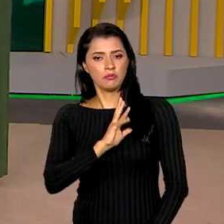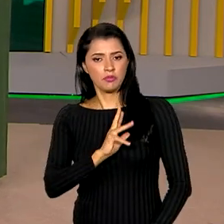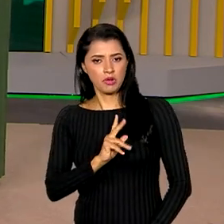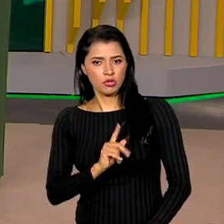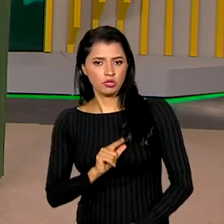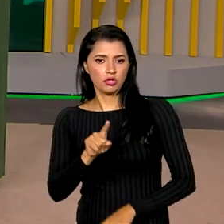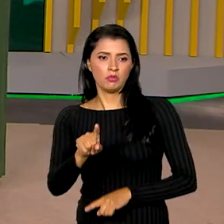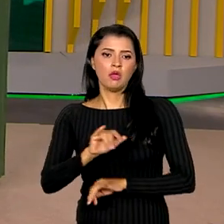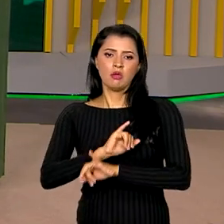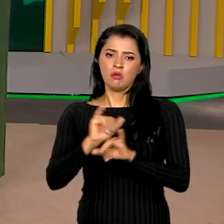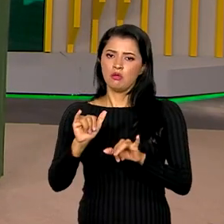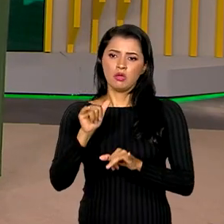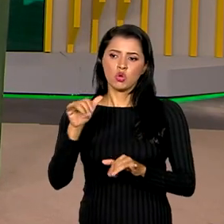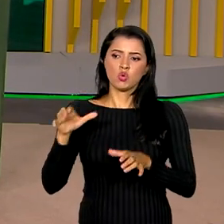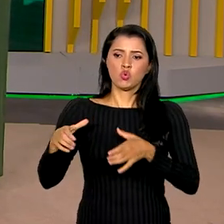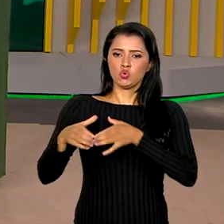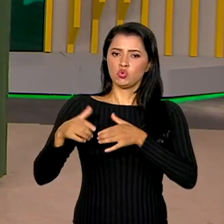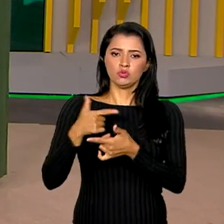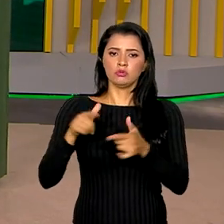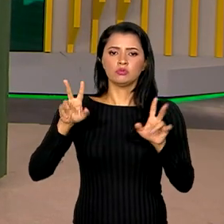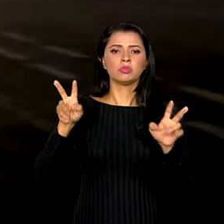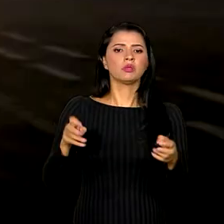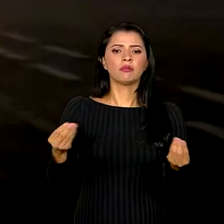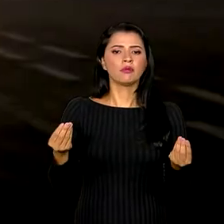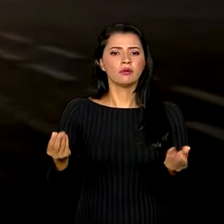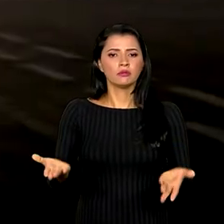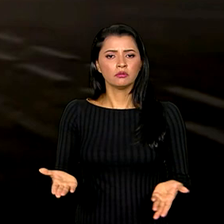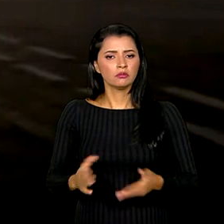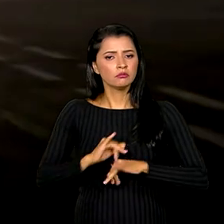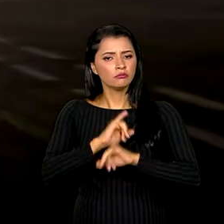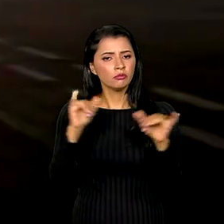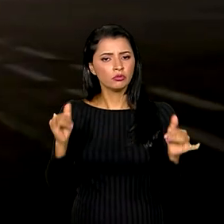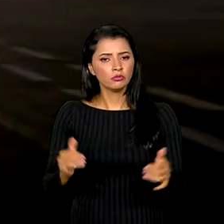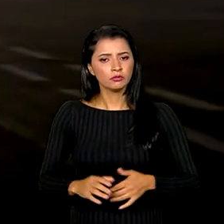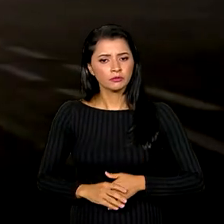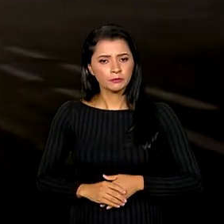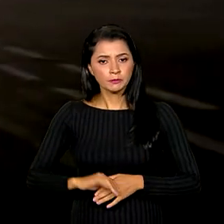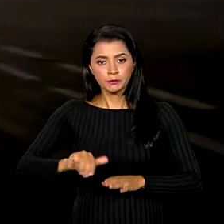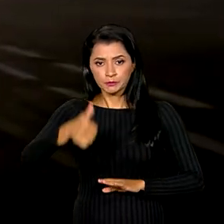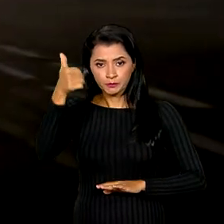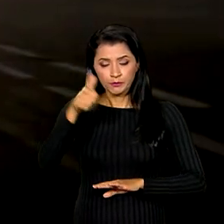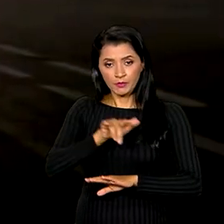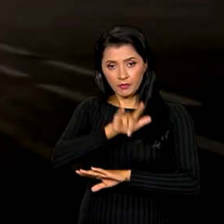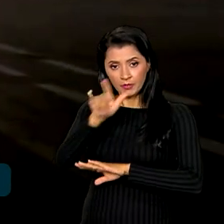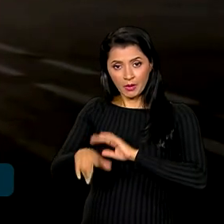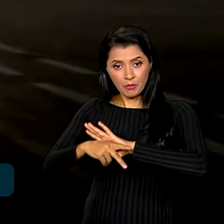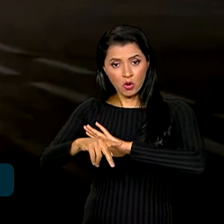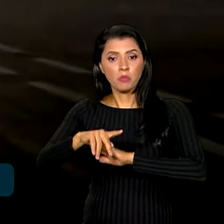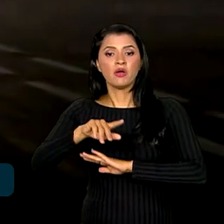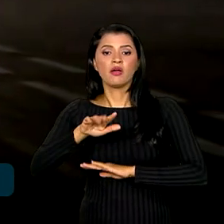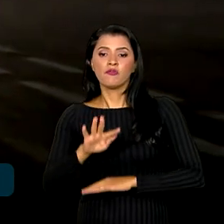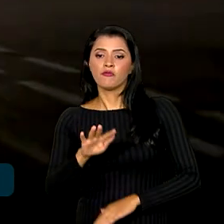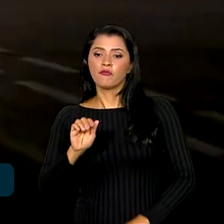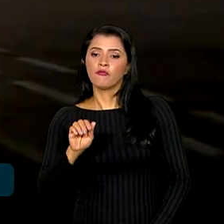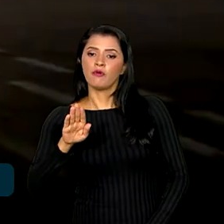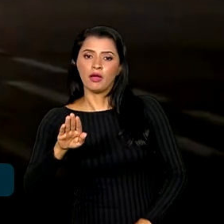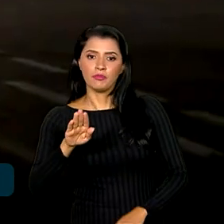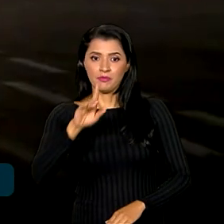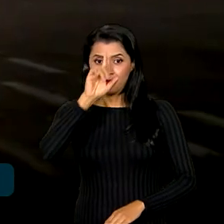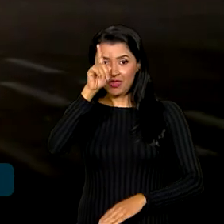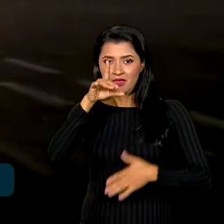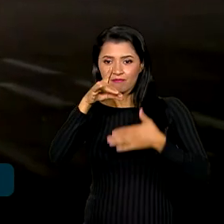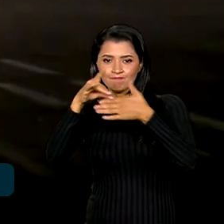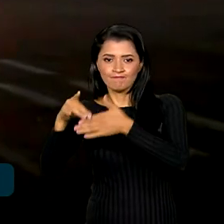sem uma declaração conjunta sobre a guerra. A primeira aeronave da FAB enviada para resgatar